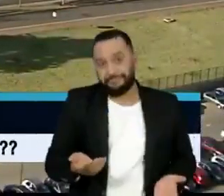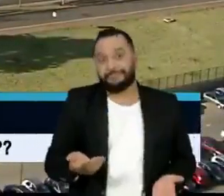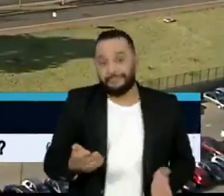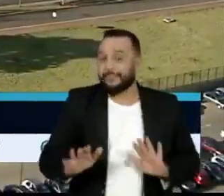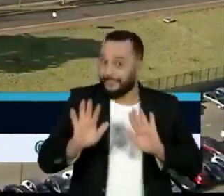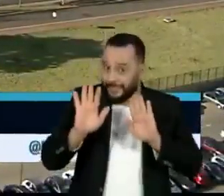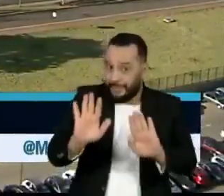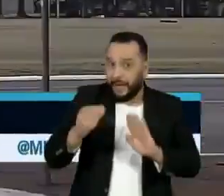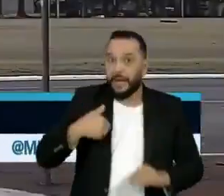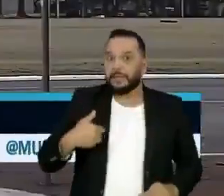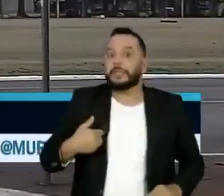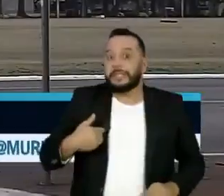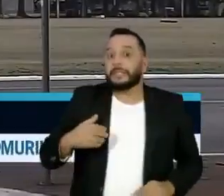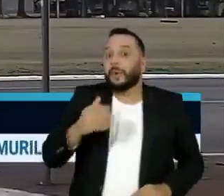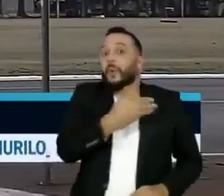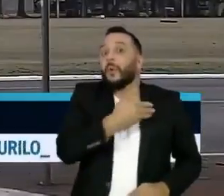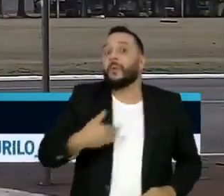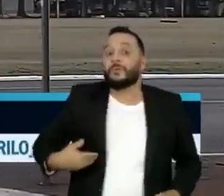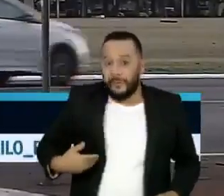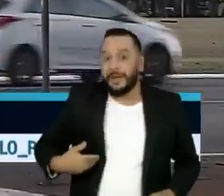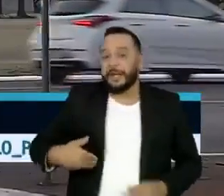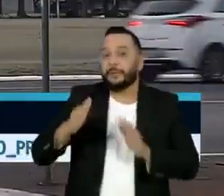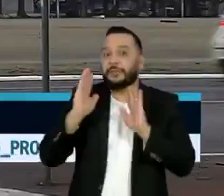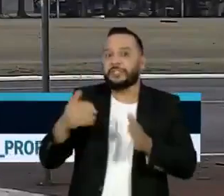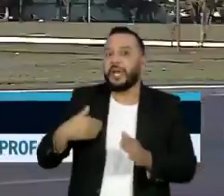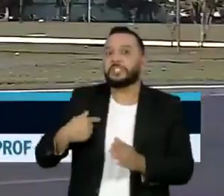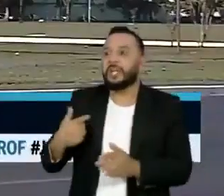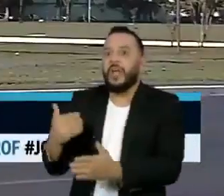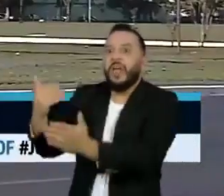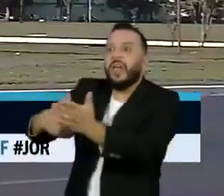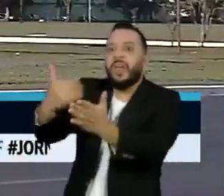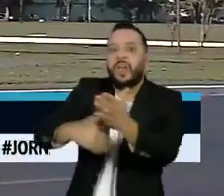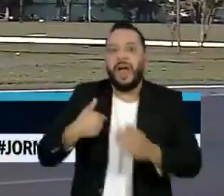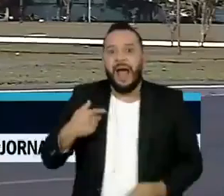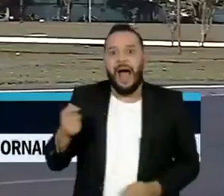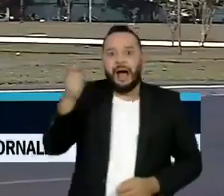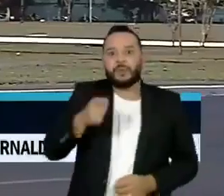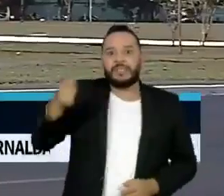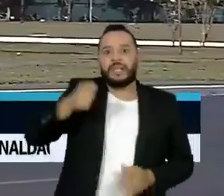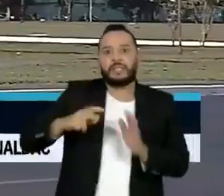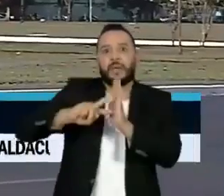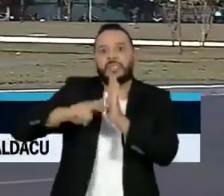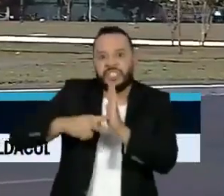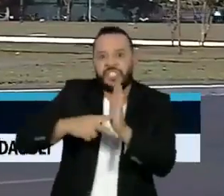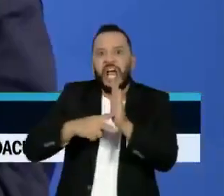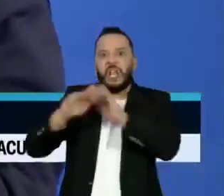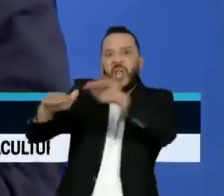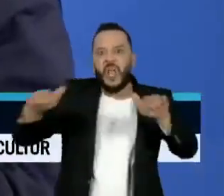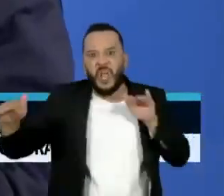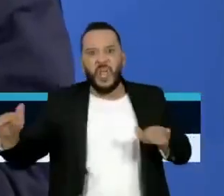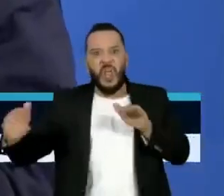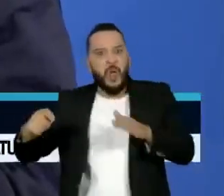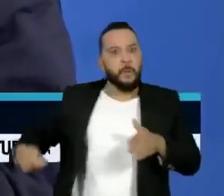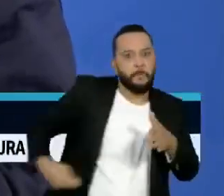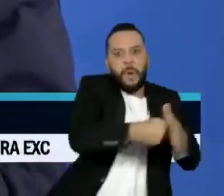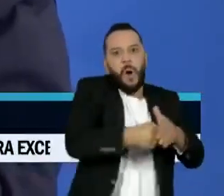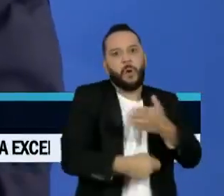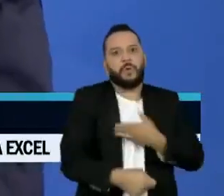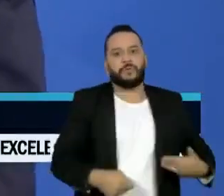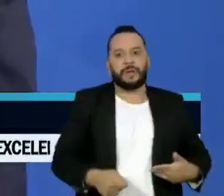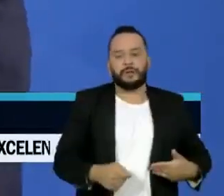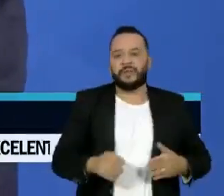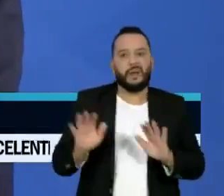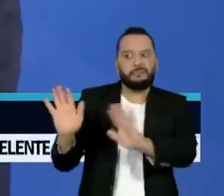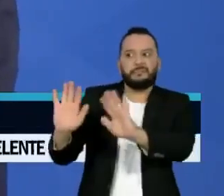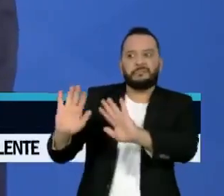o governo teme enfrentar as associações do funcionalismo, que têm grande poder de mobilização. Agora, duas